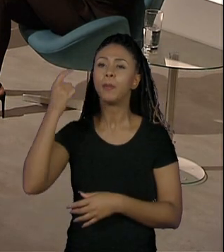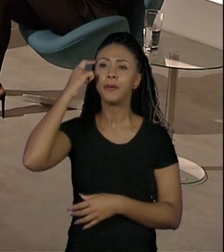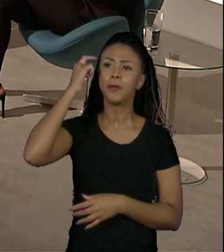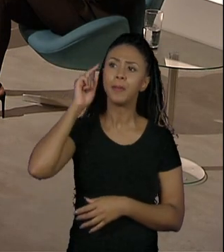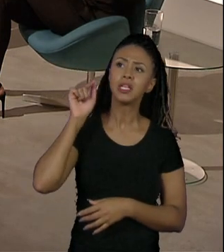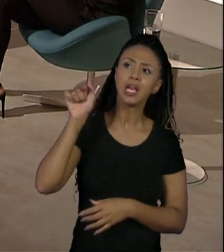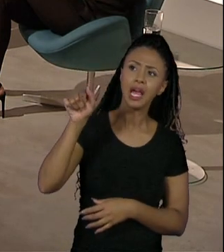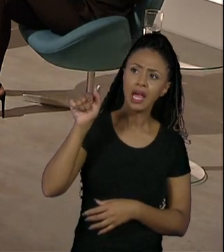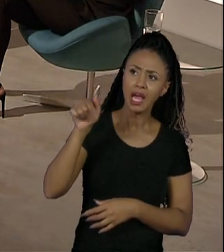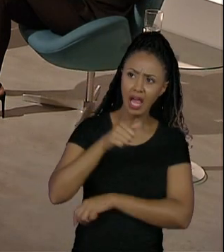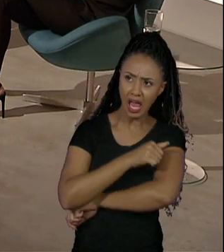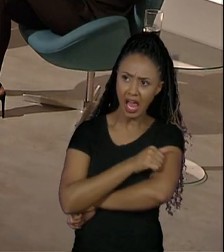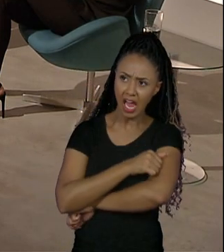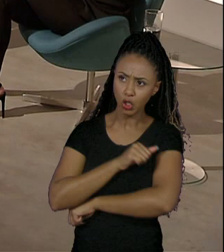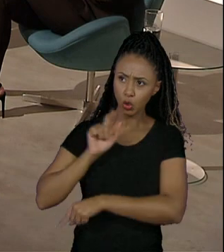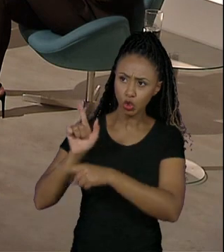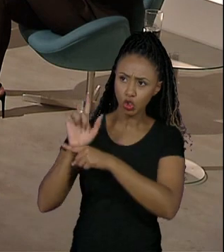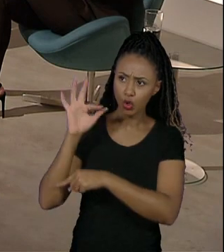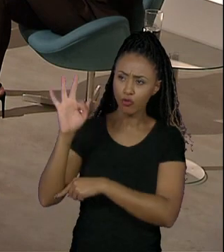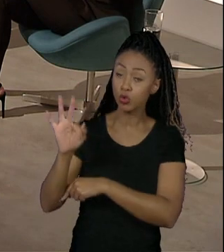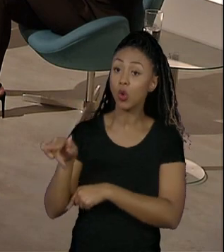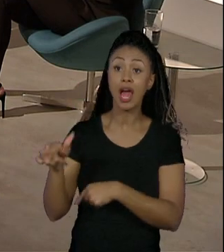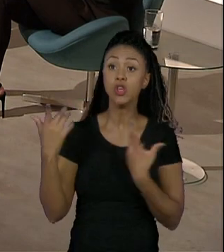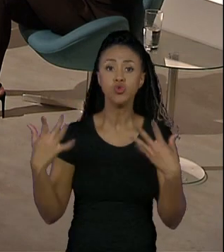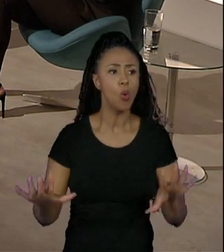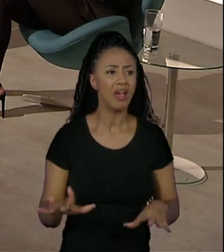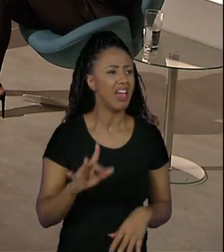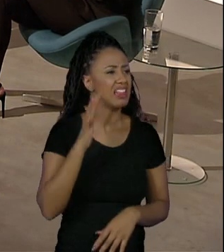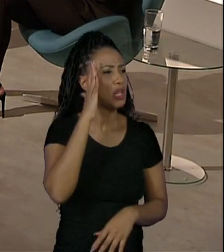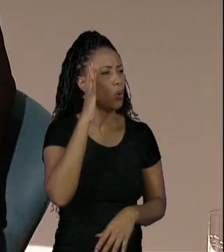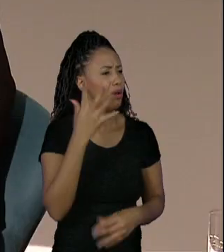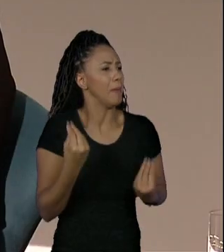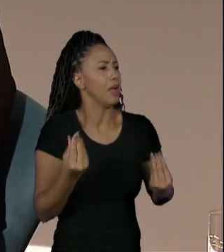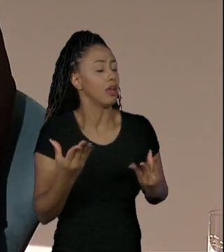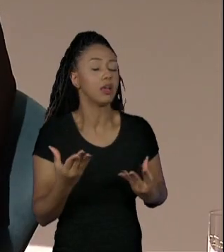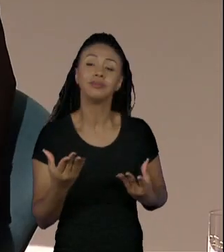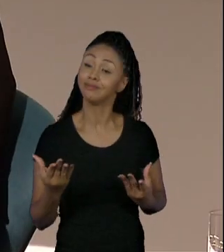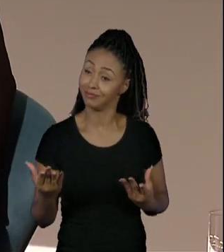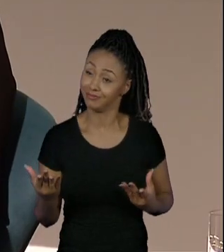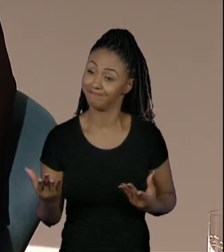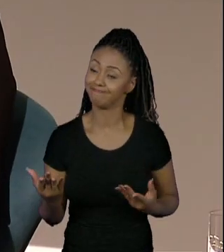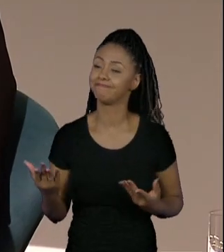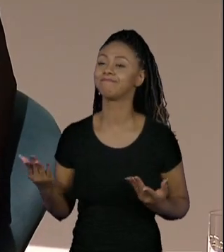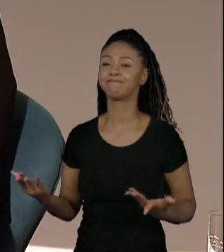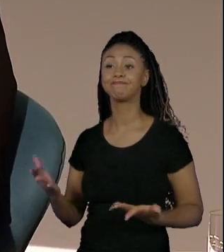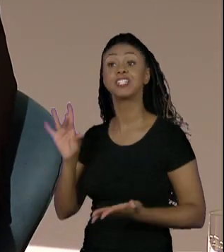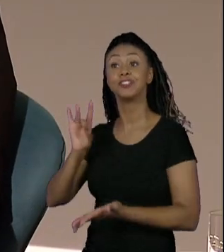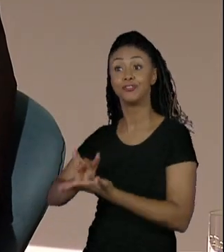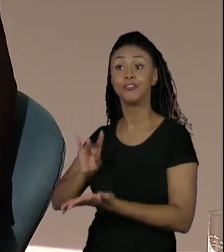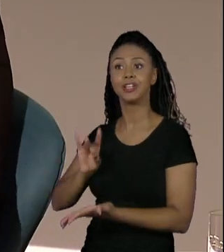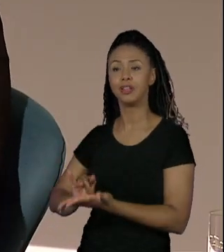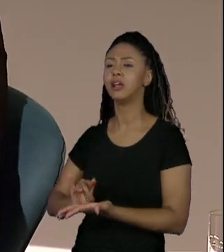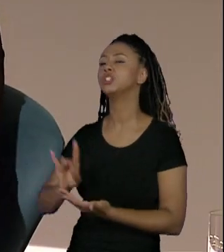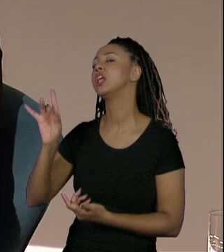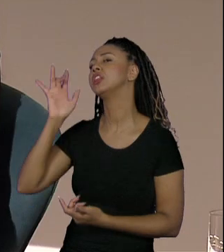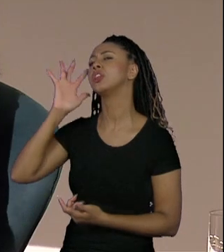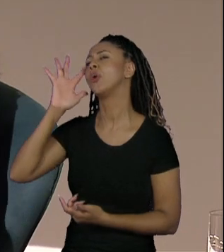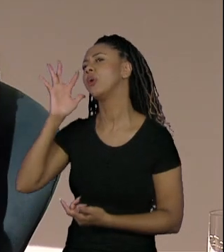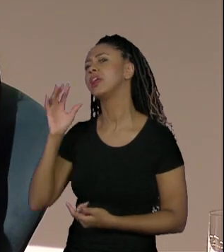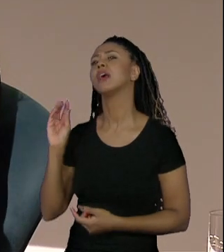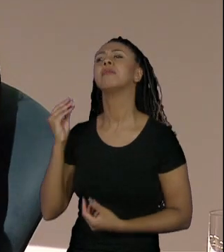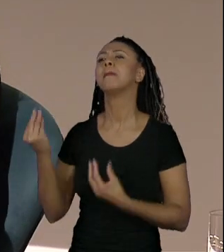fala, mas ele vai falar, eu não quero a teoria, né? Ou que teoria é essa? Então, na verdade, a teoria é um